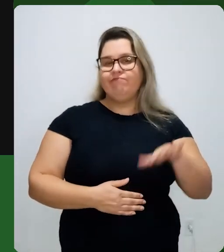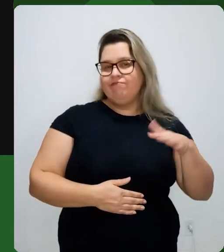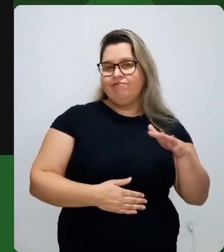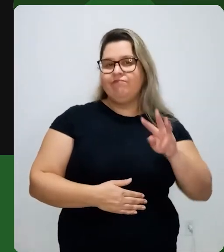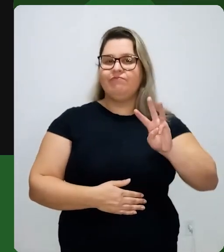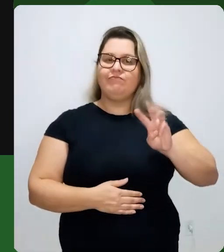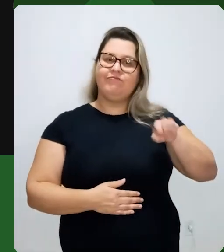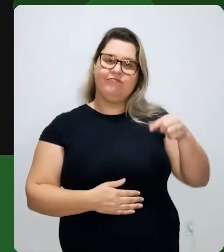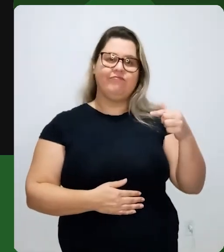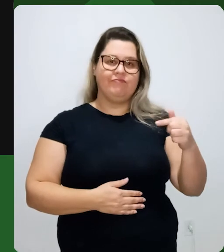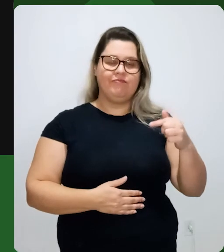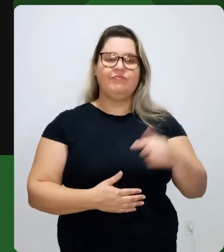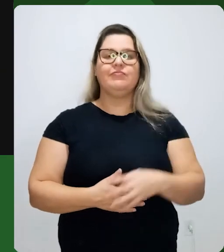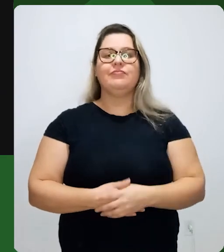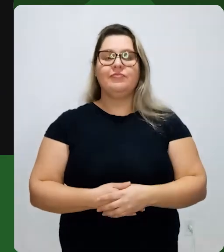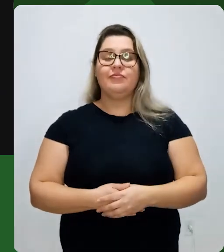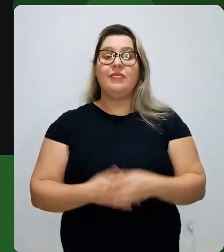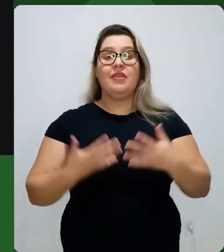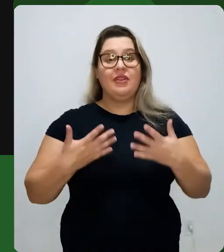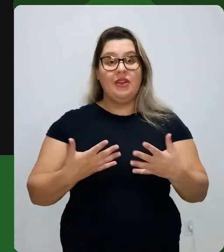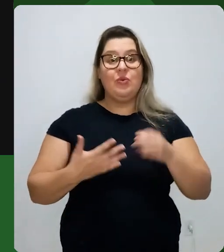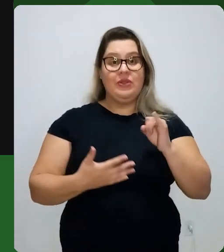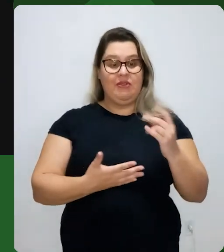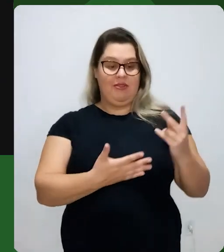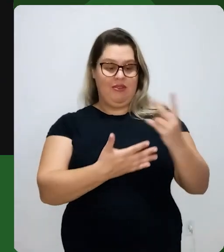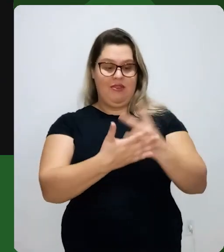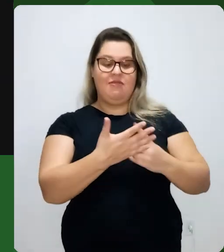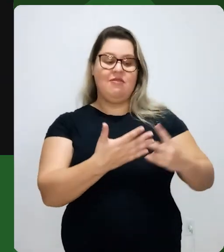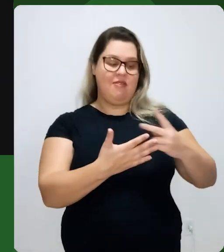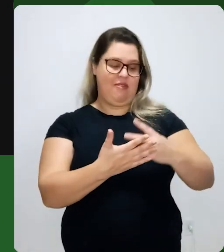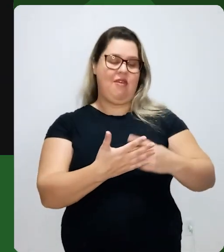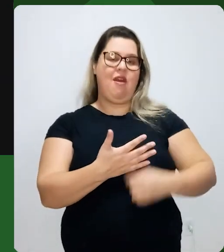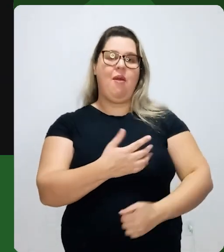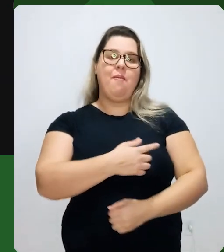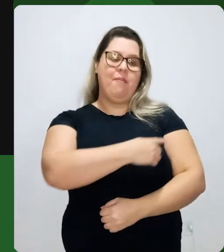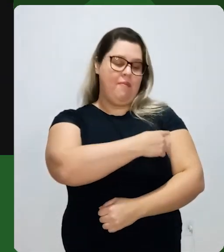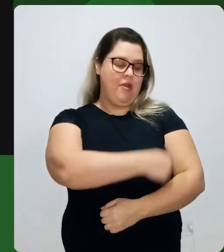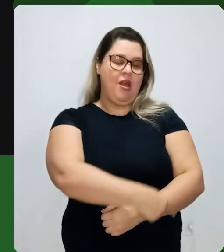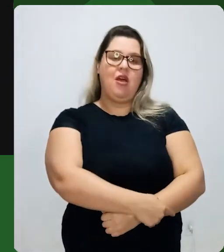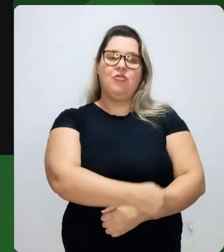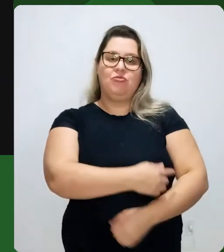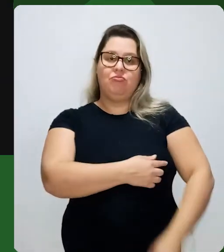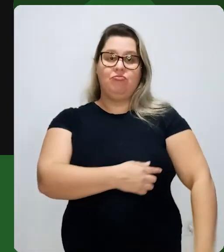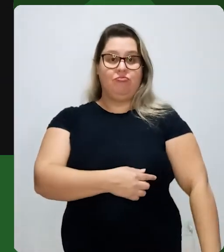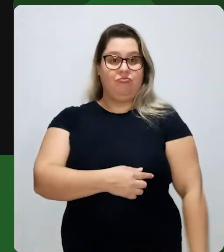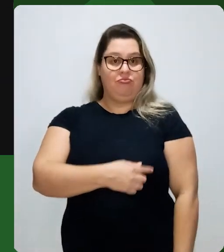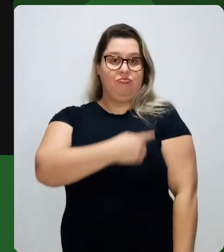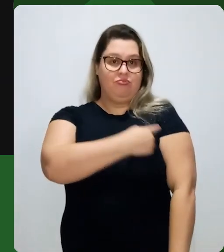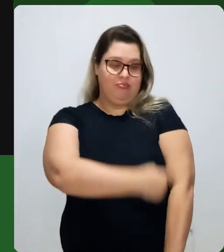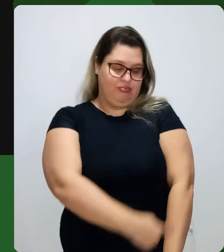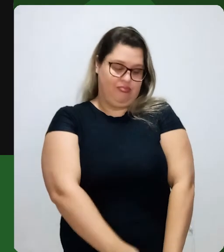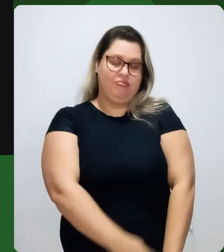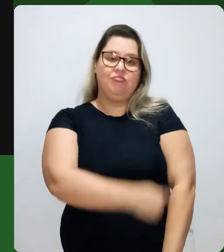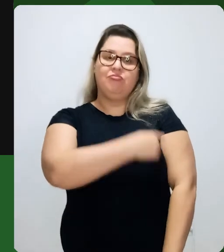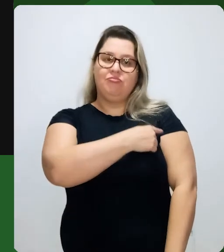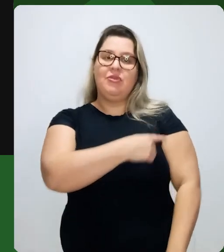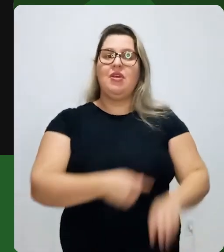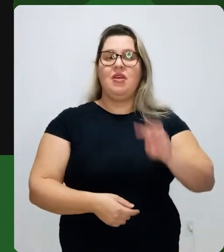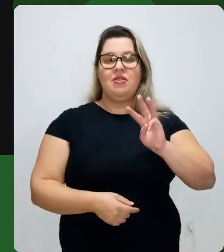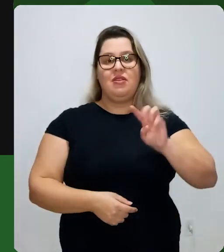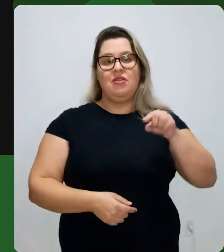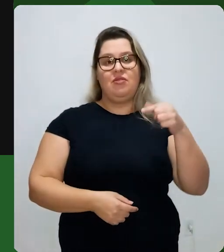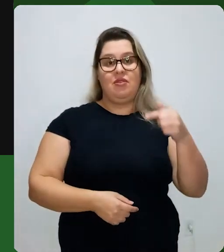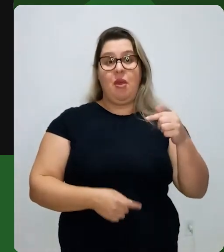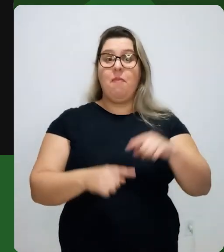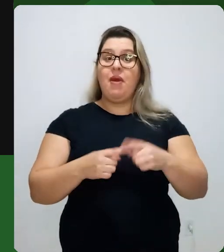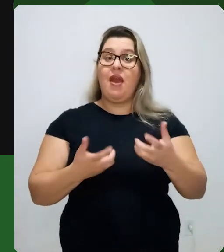Mais ou menos 3,7, né? Então, se eu for desenhar esse braço relaxado, ou seja, ele pra baixo, vai tá 3,7. Mas se eu